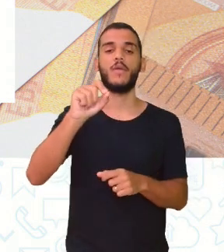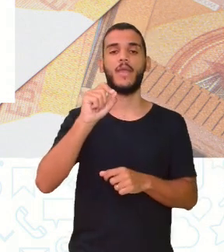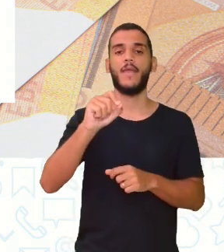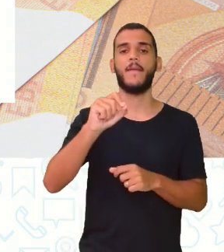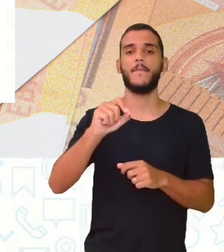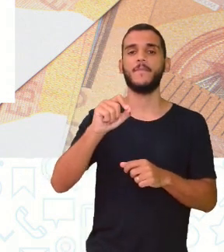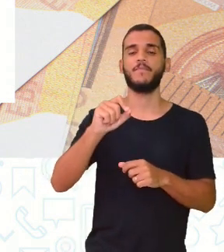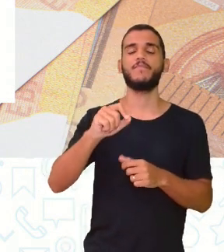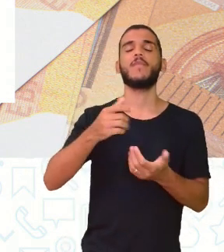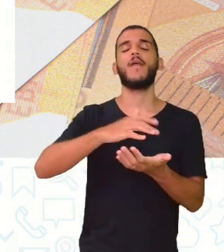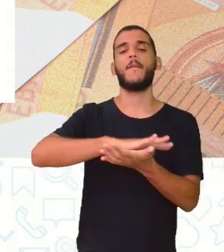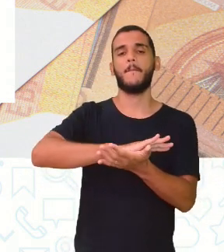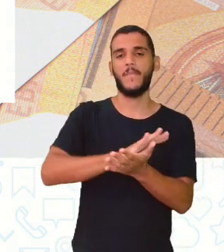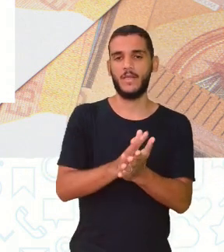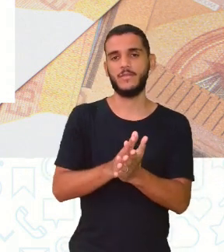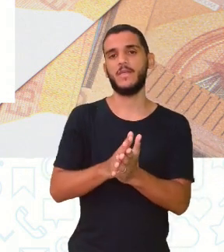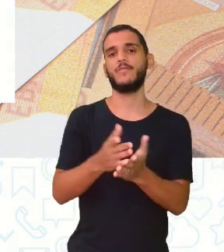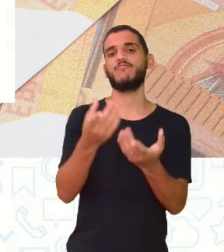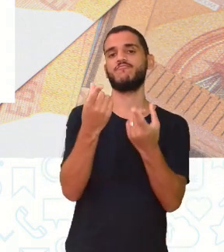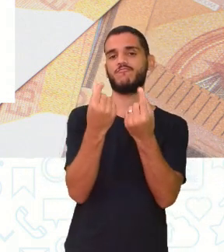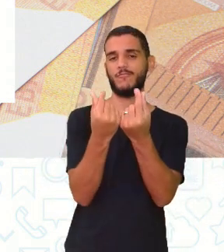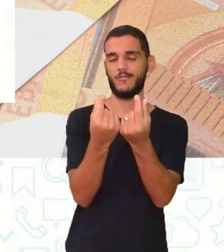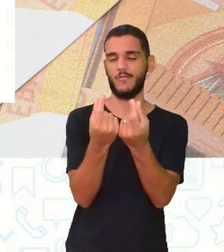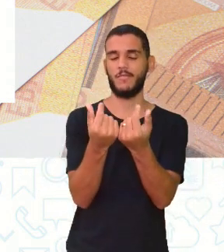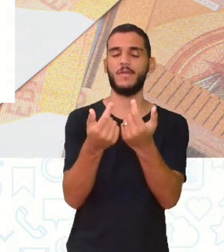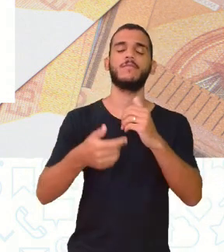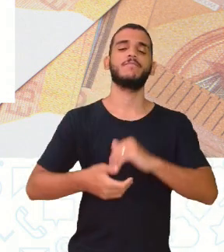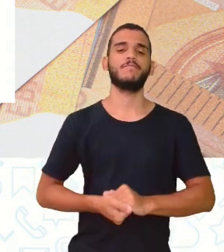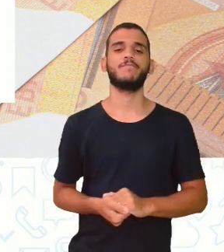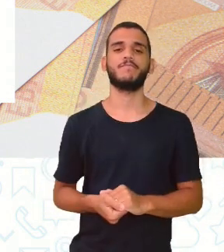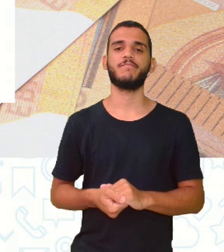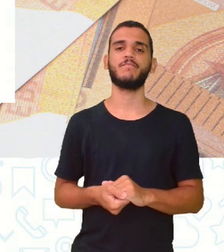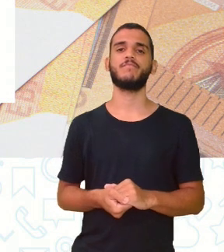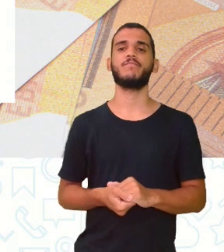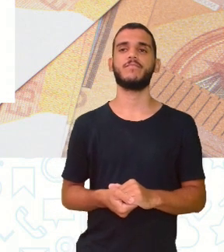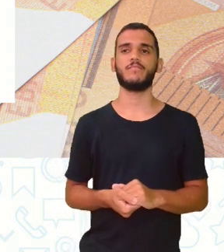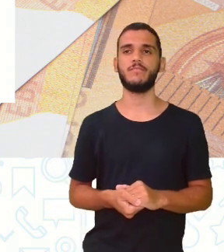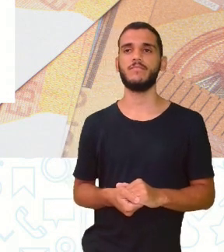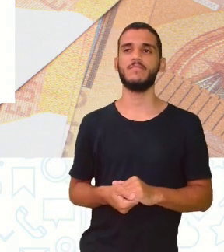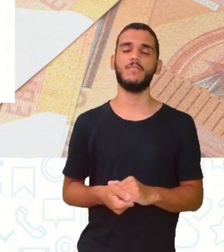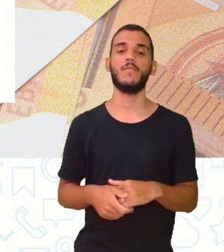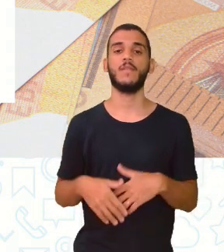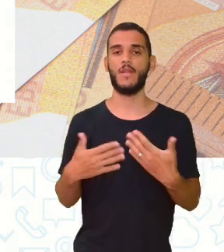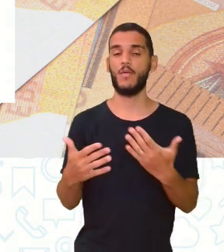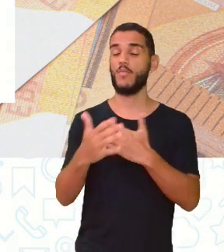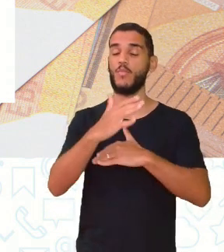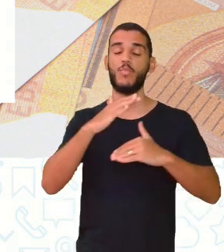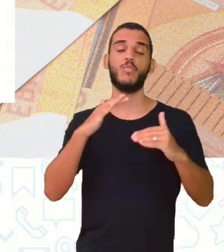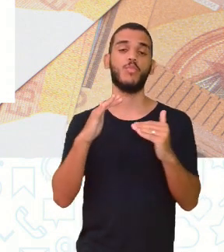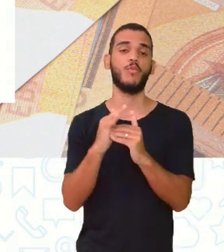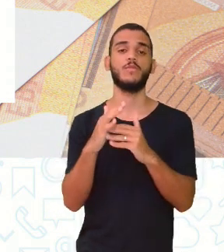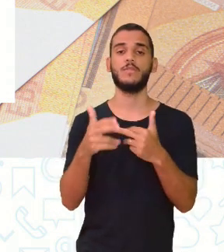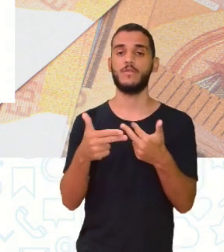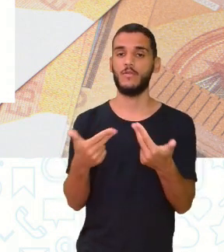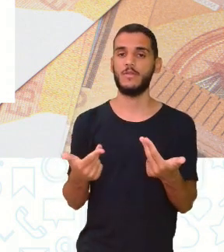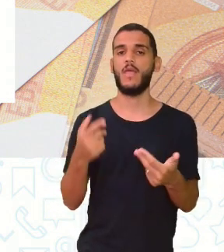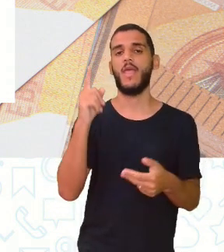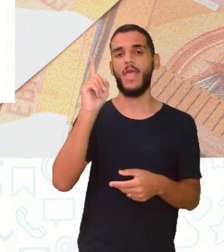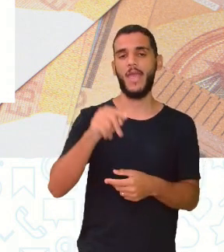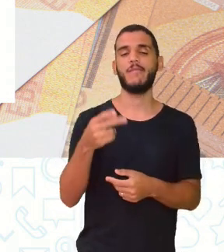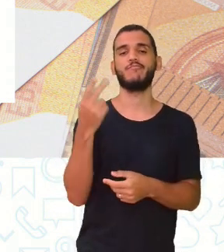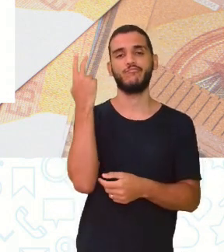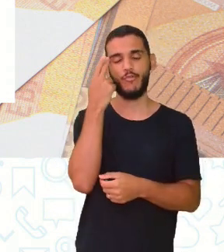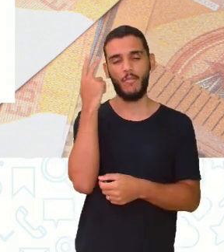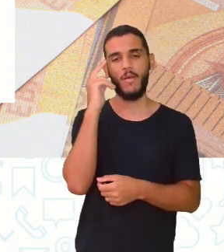preconceitos, como, por exemplo, o preconceito socioeconômico. Entre todas as causas, talvez seja a mais comum